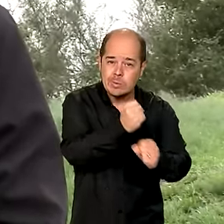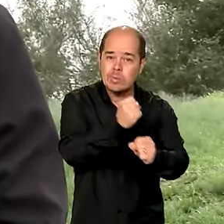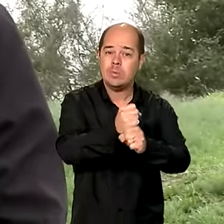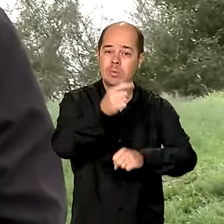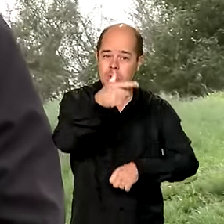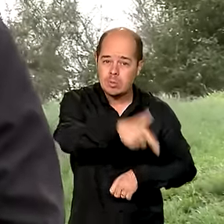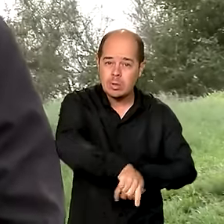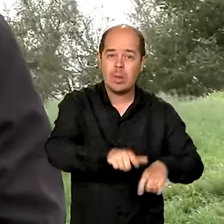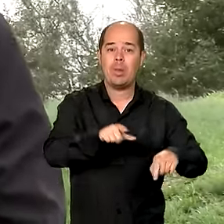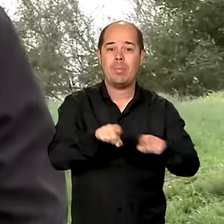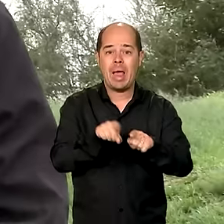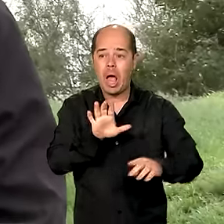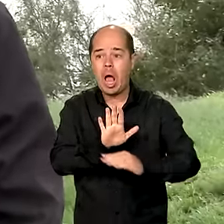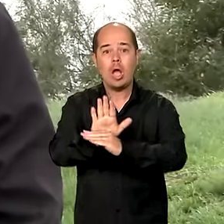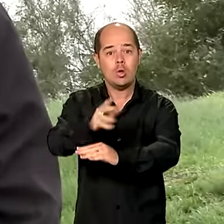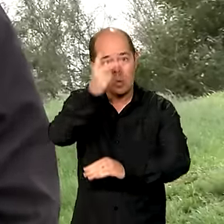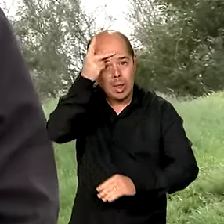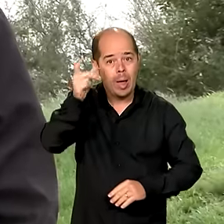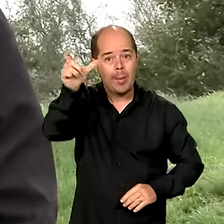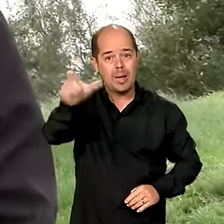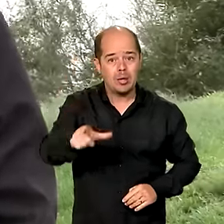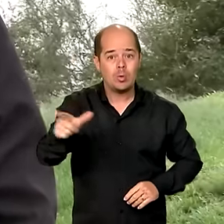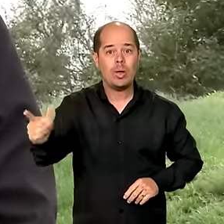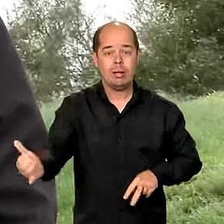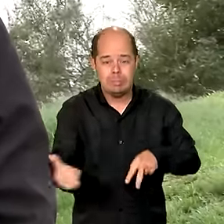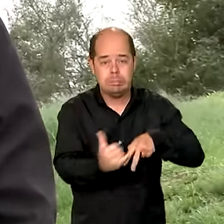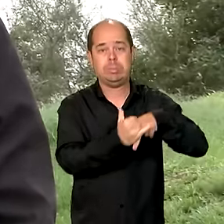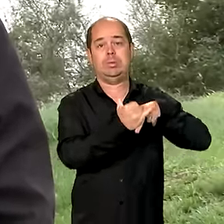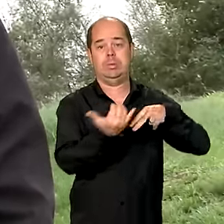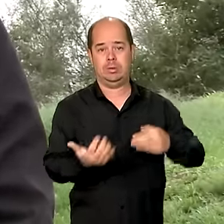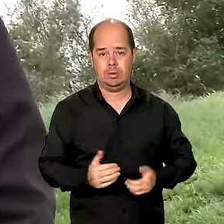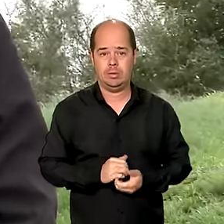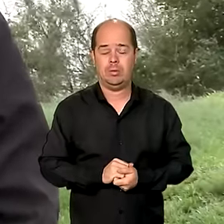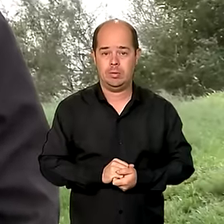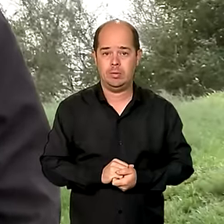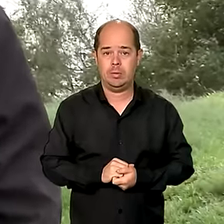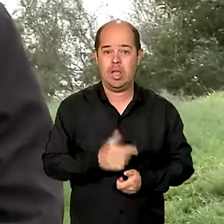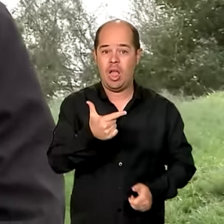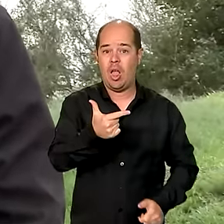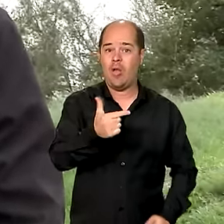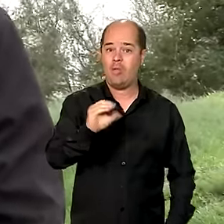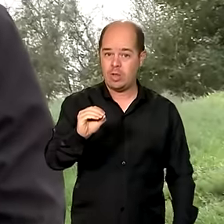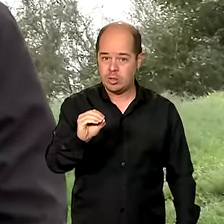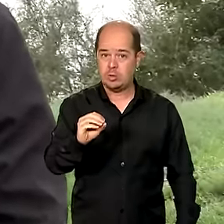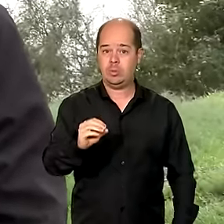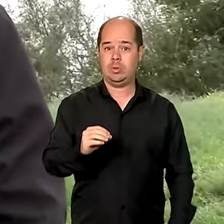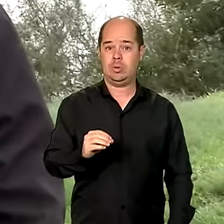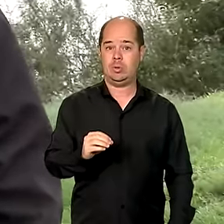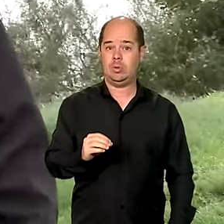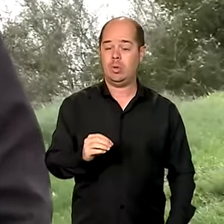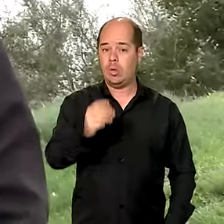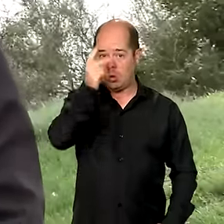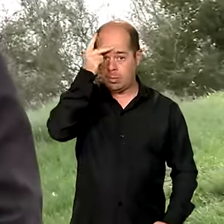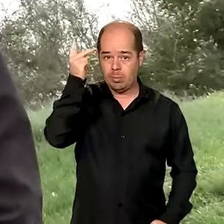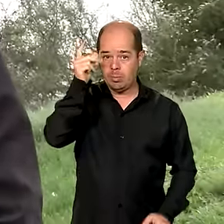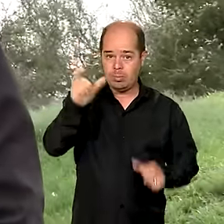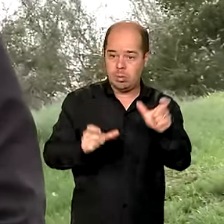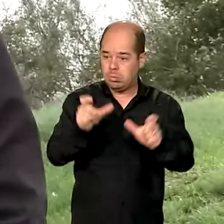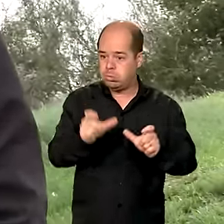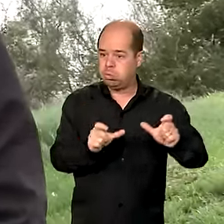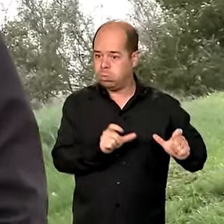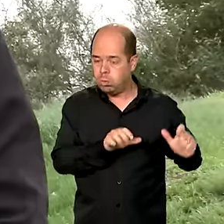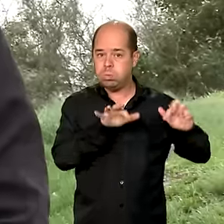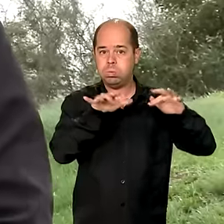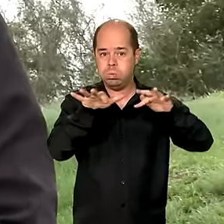essa tragédia climática. Mais de 20 mil profissionais ligados ao governo federal estão presencialmente aqui no Rio